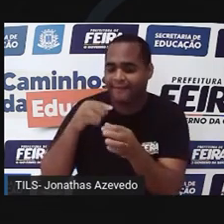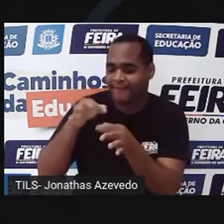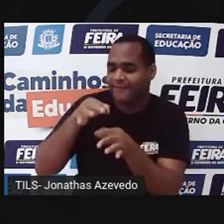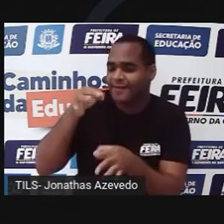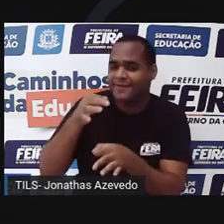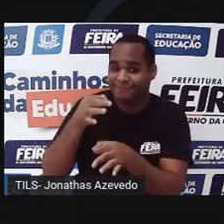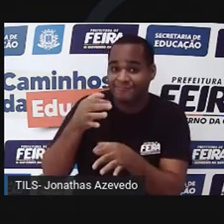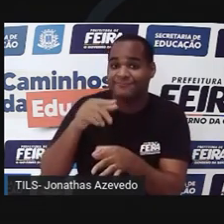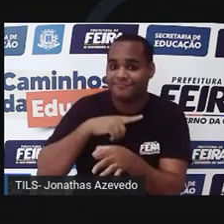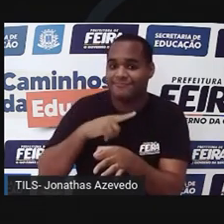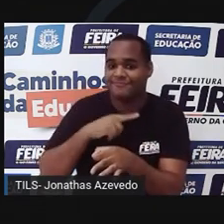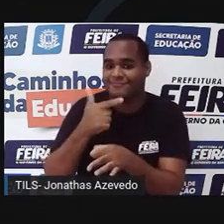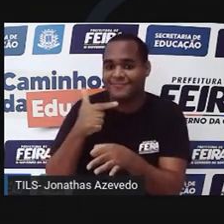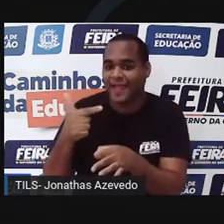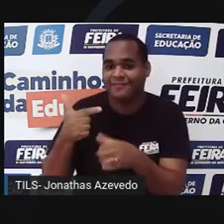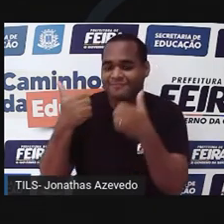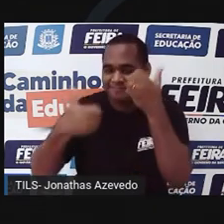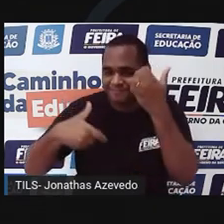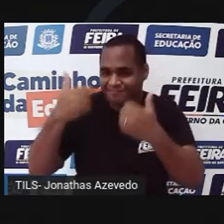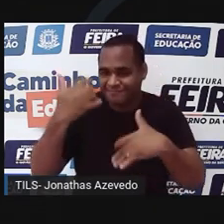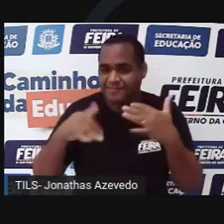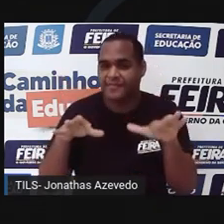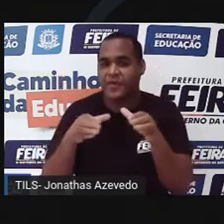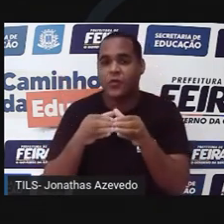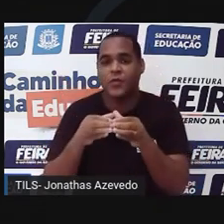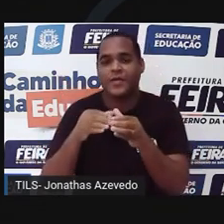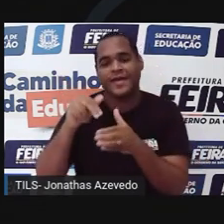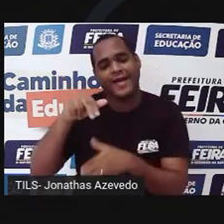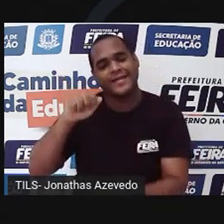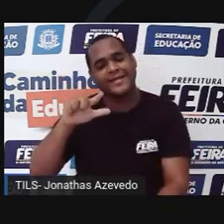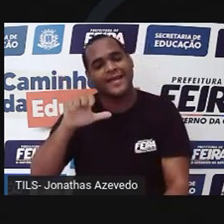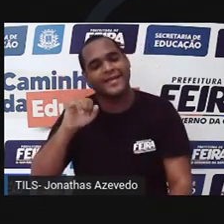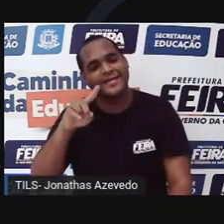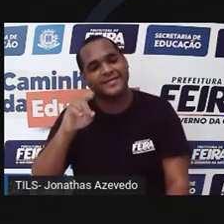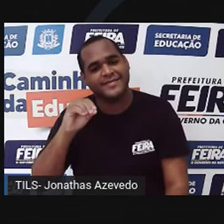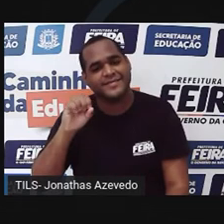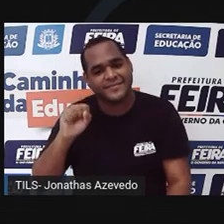pra vocês. É o grupo dos anelídeos.